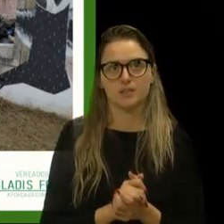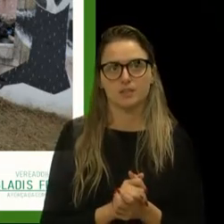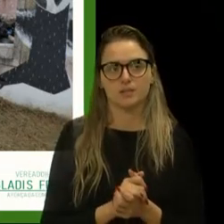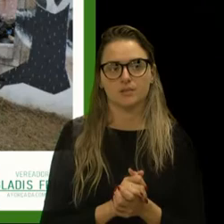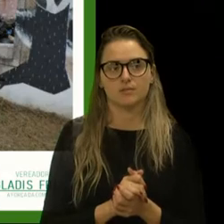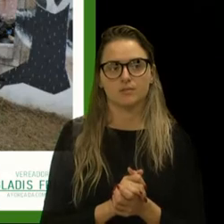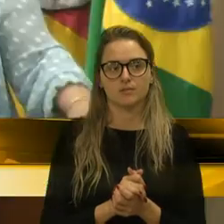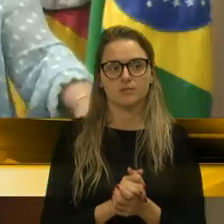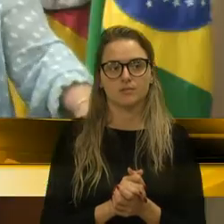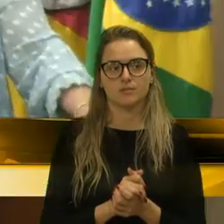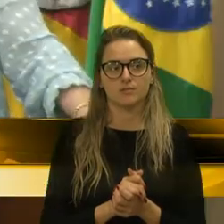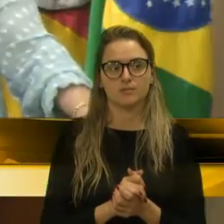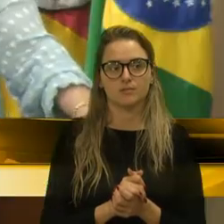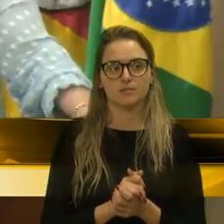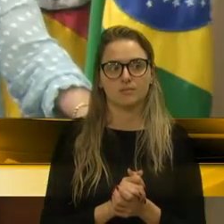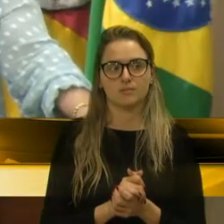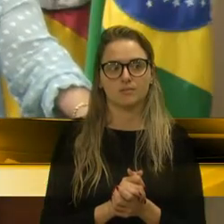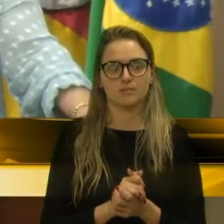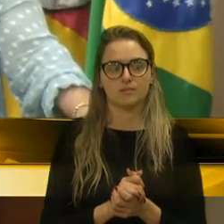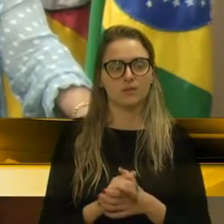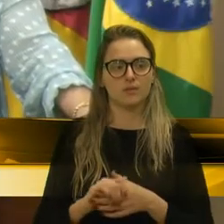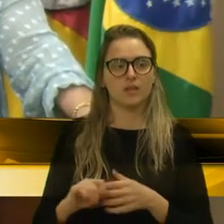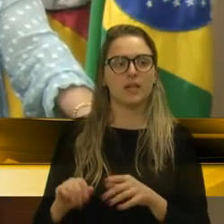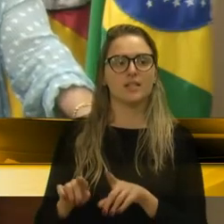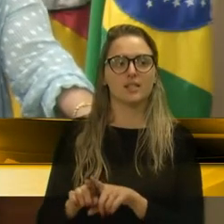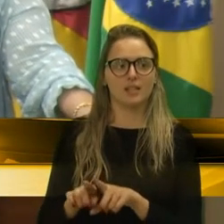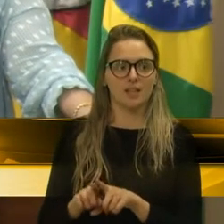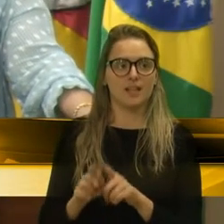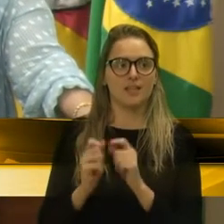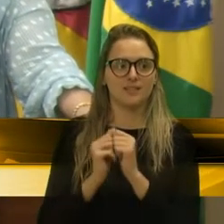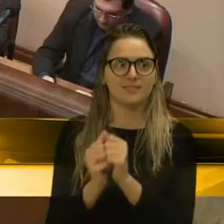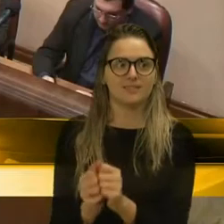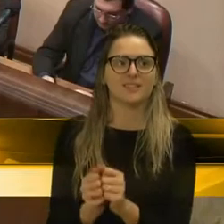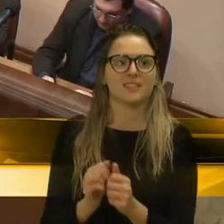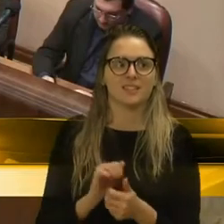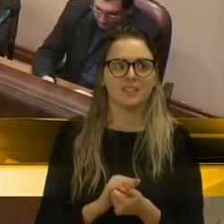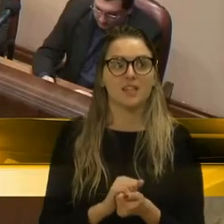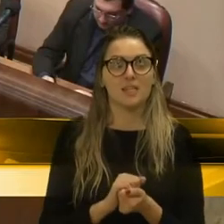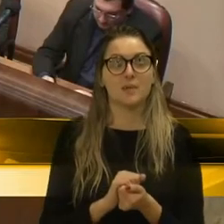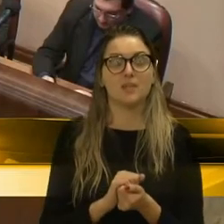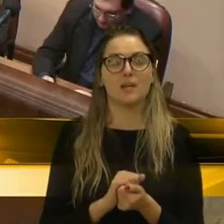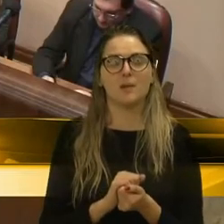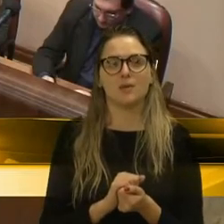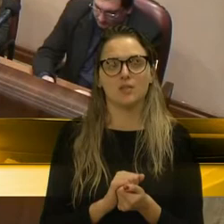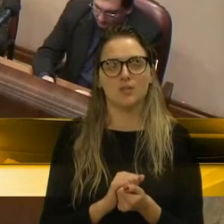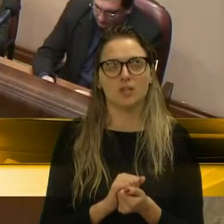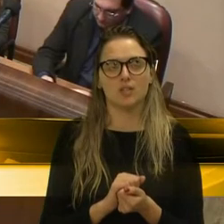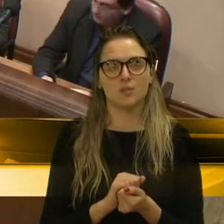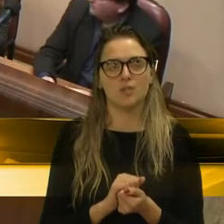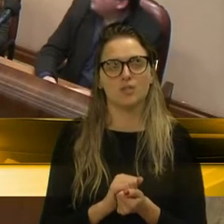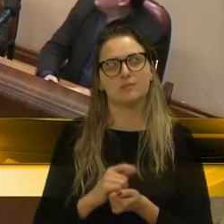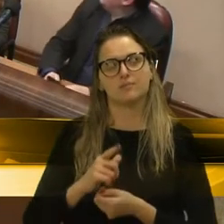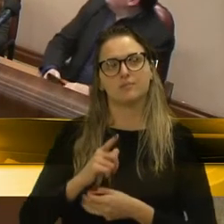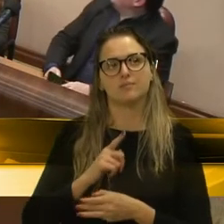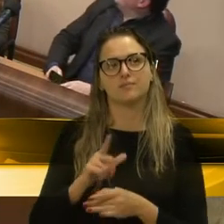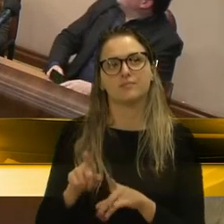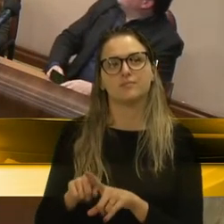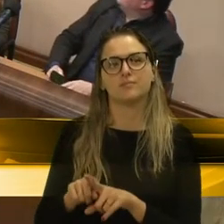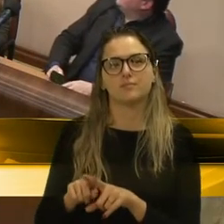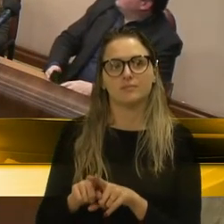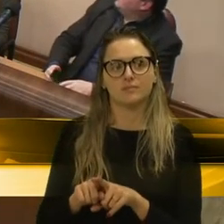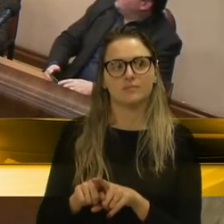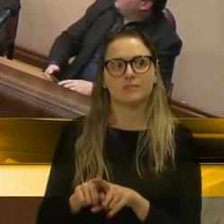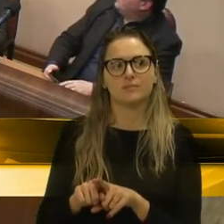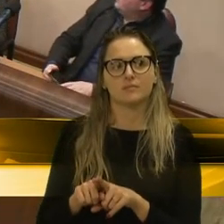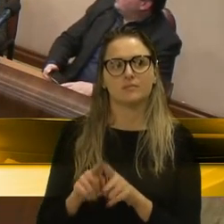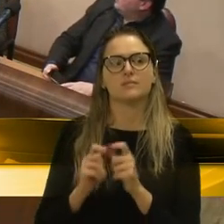A sua parte, vereador. Vereadora Gladys, eu gosto muito de uma frase que diz que o errado é errado mesmo que todo mundo esteja fazendo. E o certo é